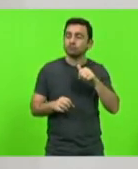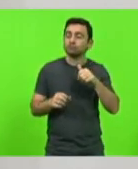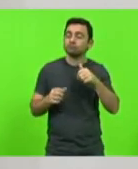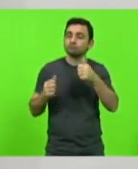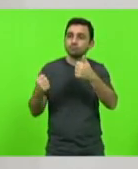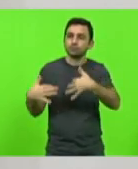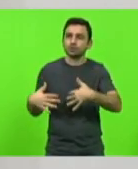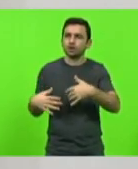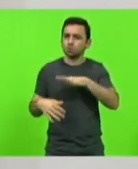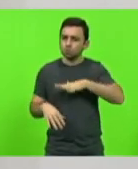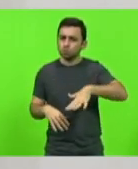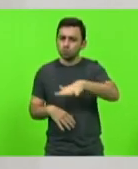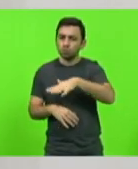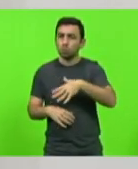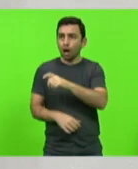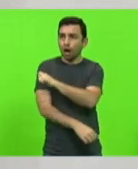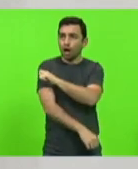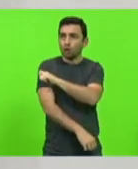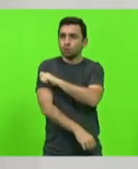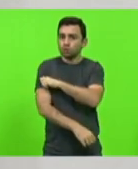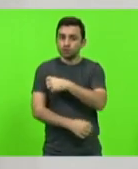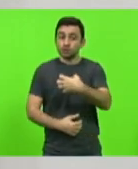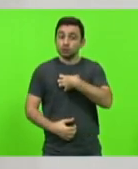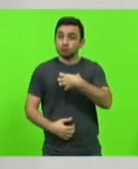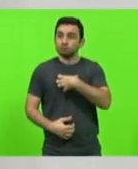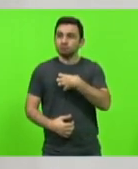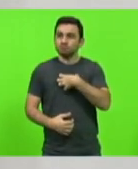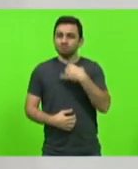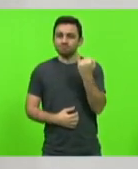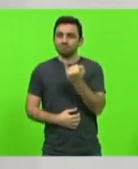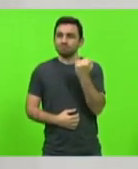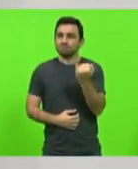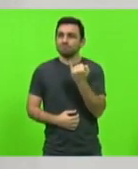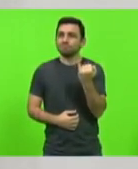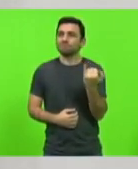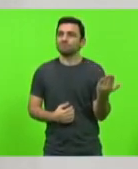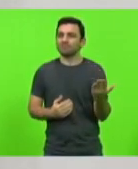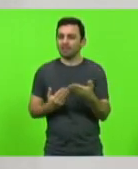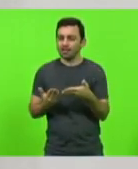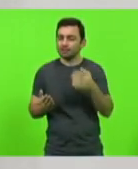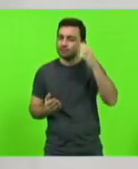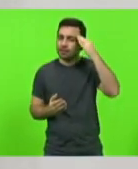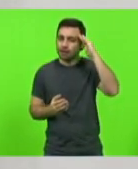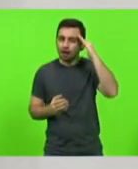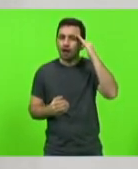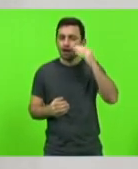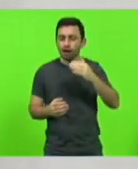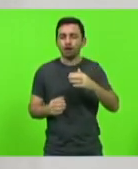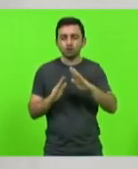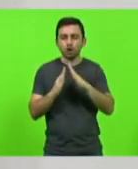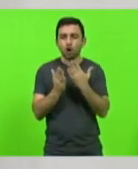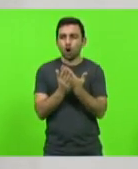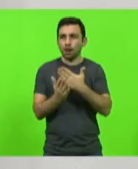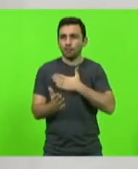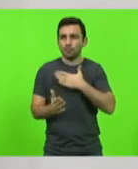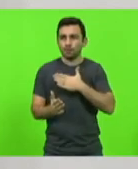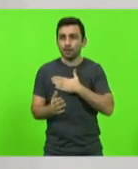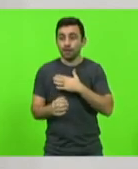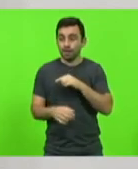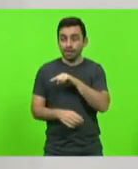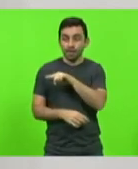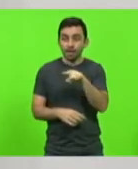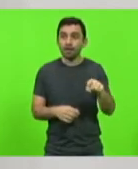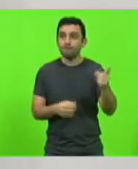sentem protagonistas, eles entendem que a escola é deles, então se dedicam e vêm no contraturno